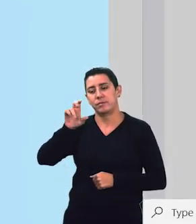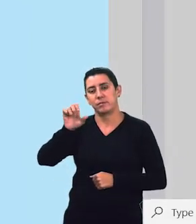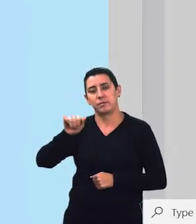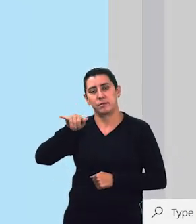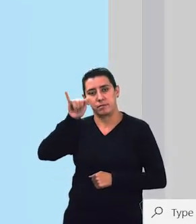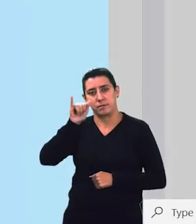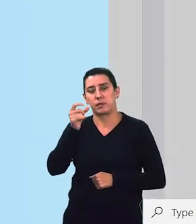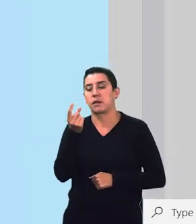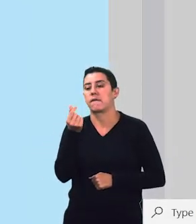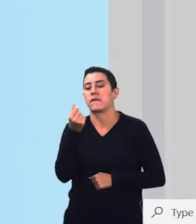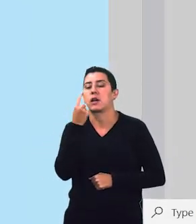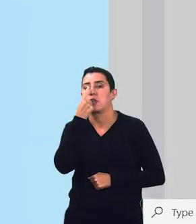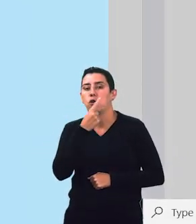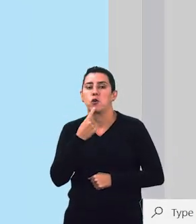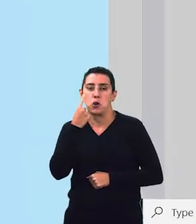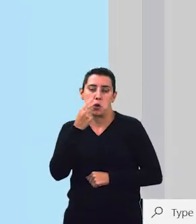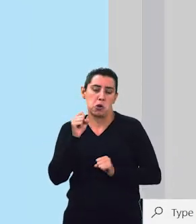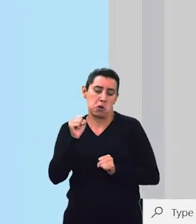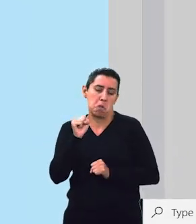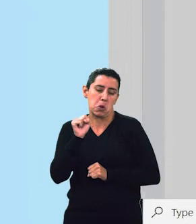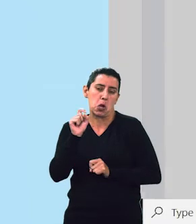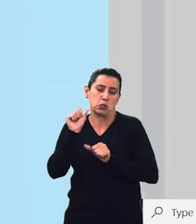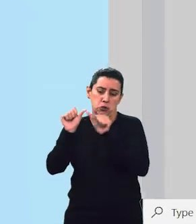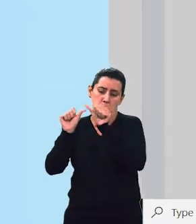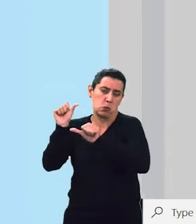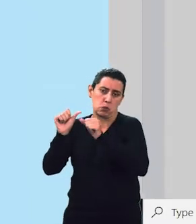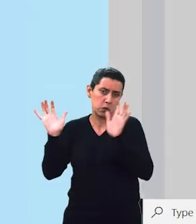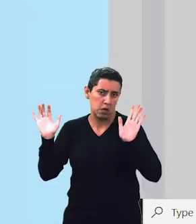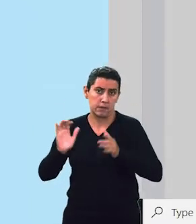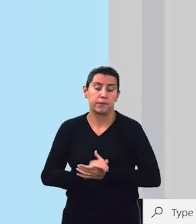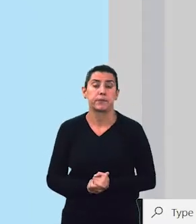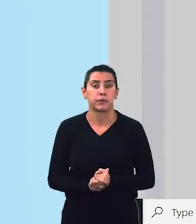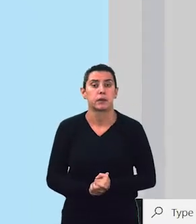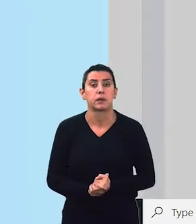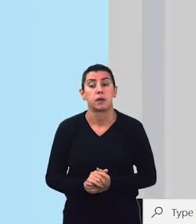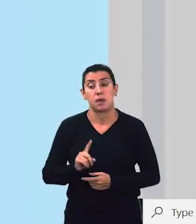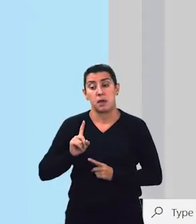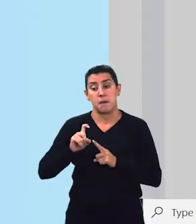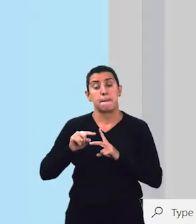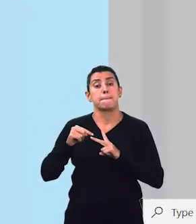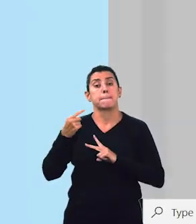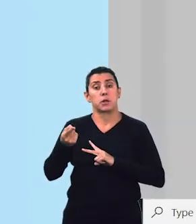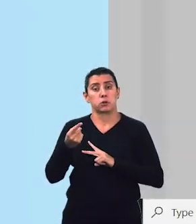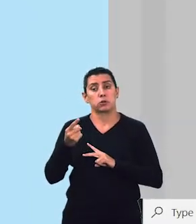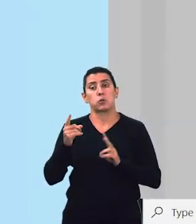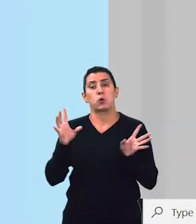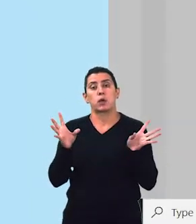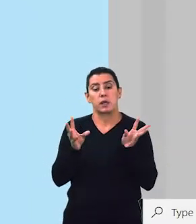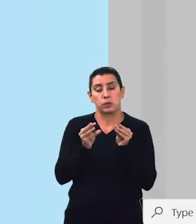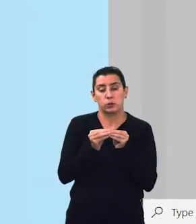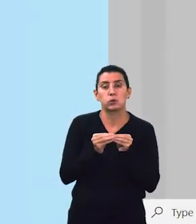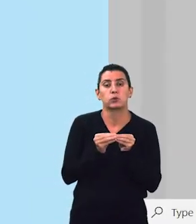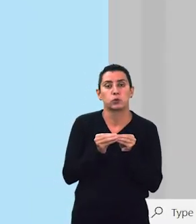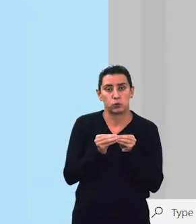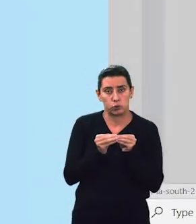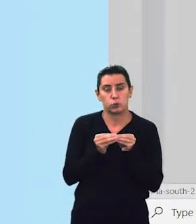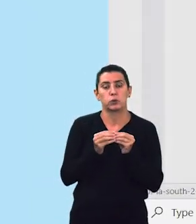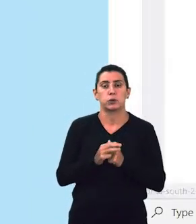dependendo da região, pode mudar, inclusive. Ok? Next. Aqui tem um resumo. Submit.